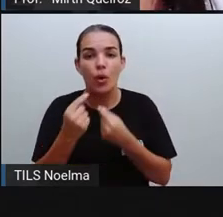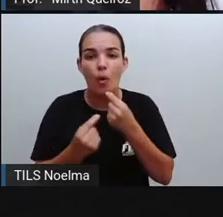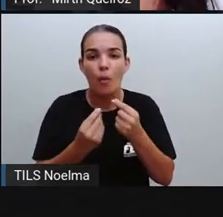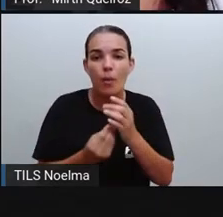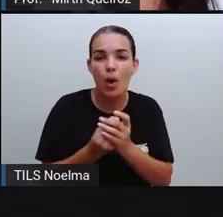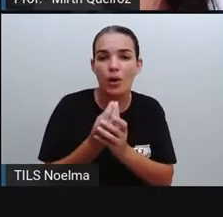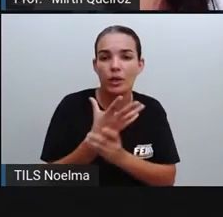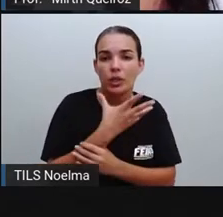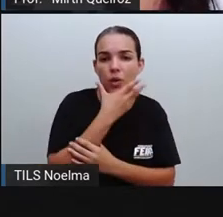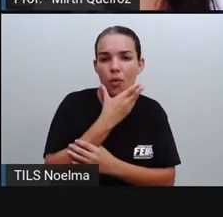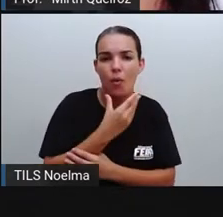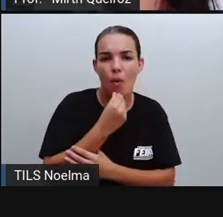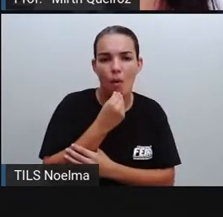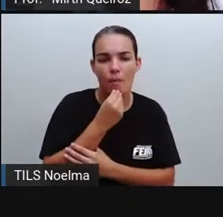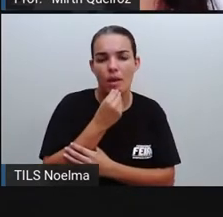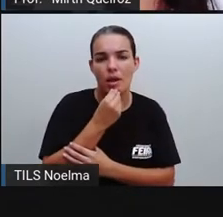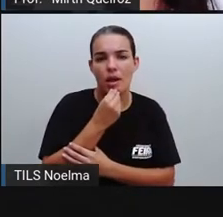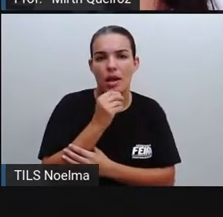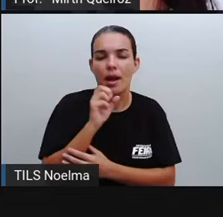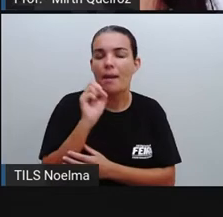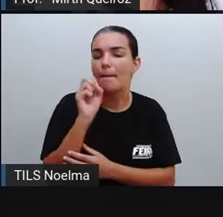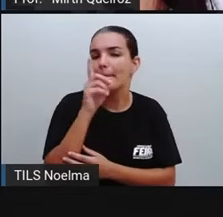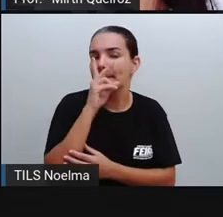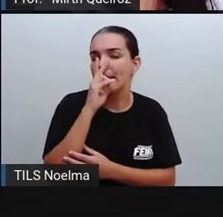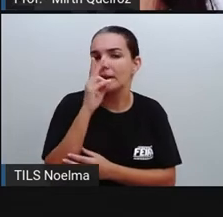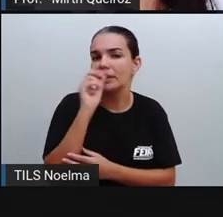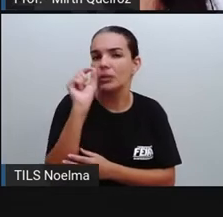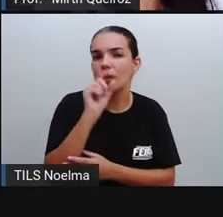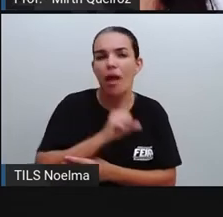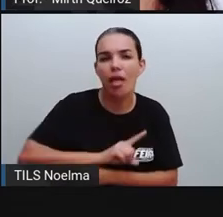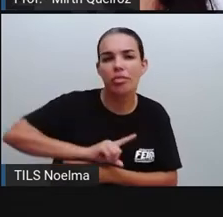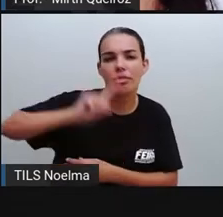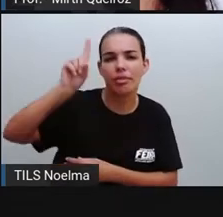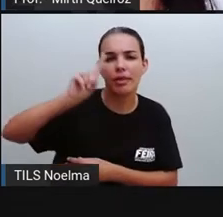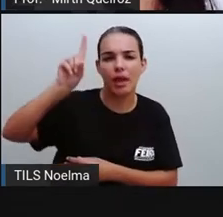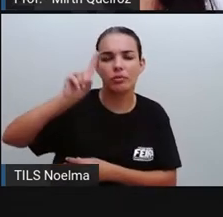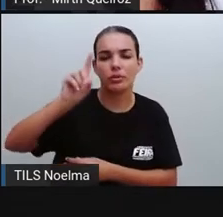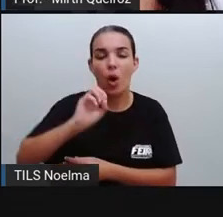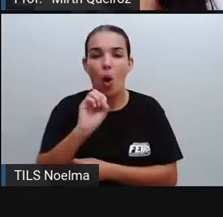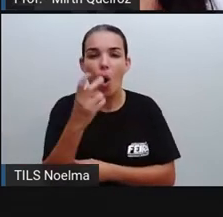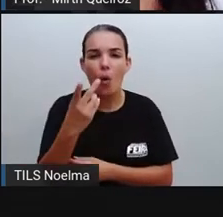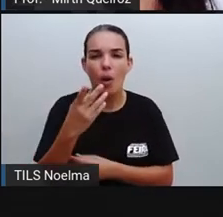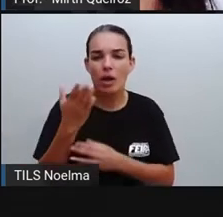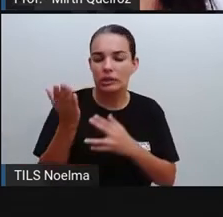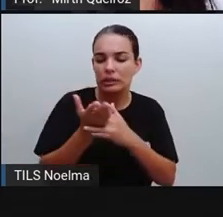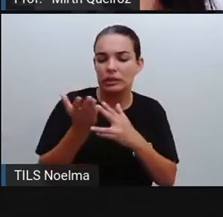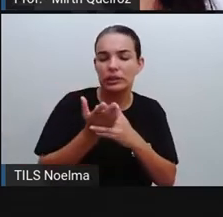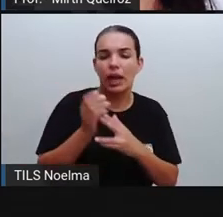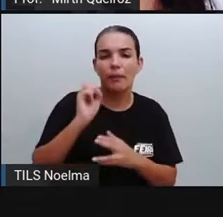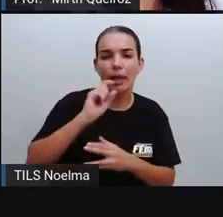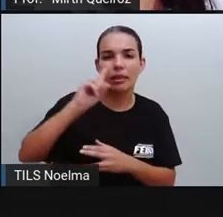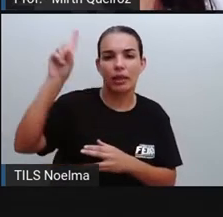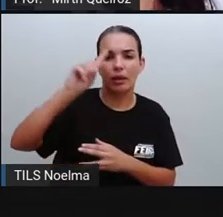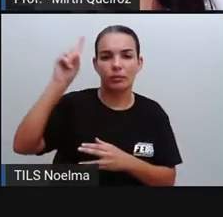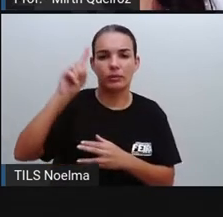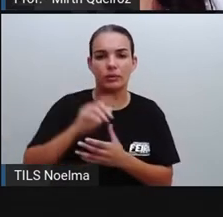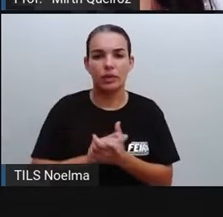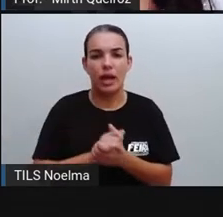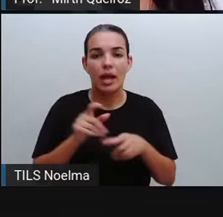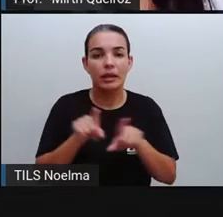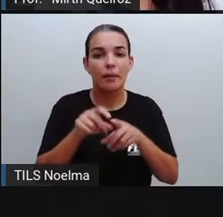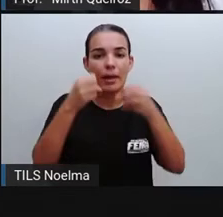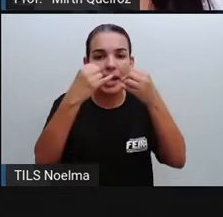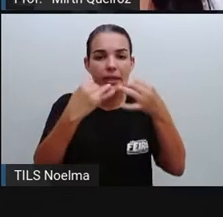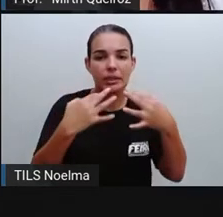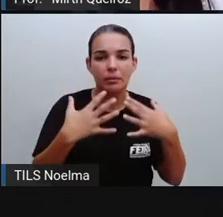Explica a realidade por meio de suas histórias sagradas que não possuem embasamentos para serem aceitas